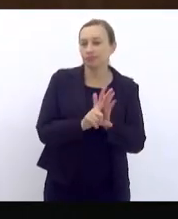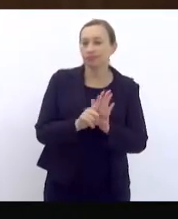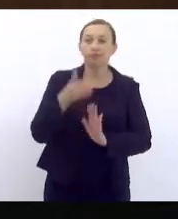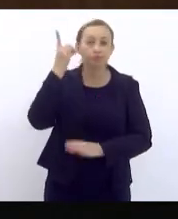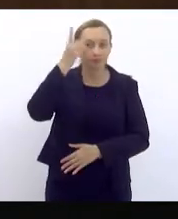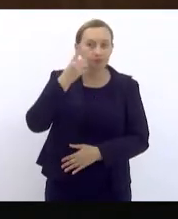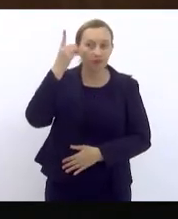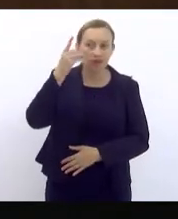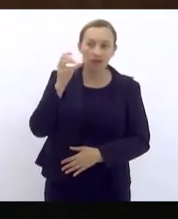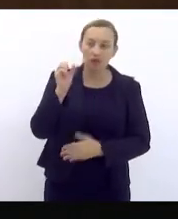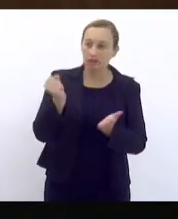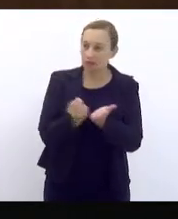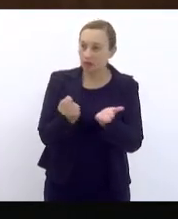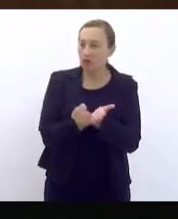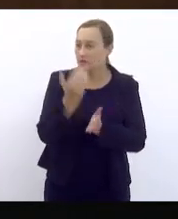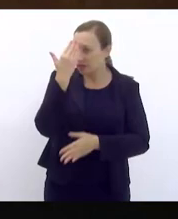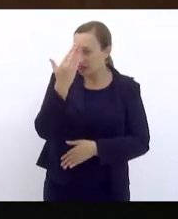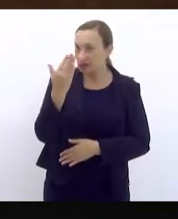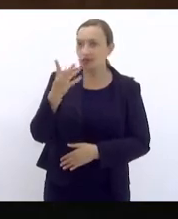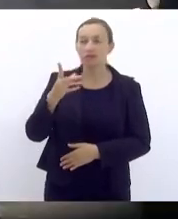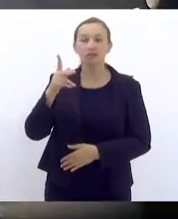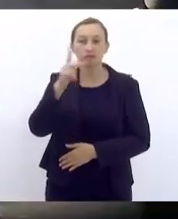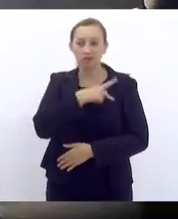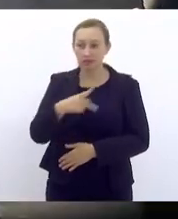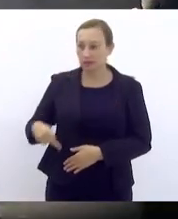deputado Samuel Malafaia. Obrigada, presidente.